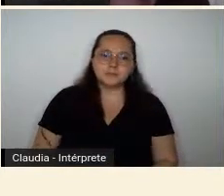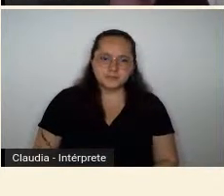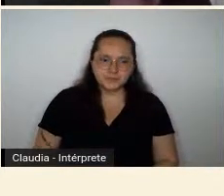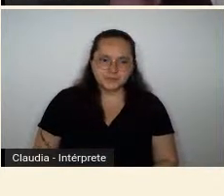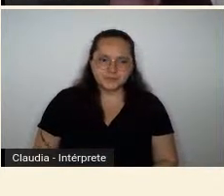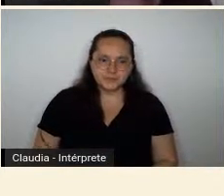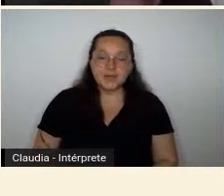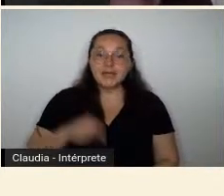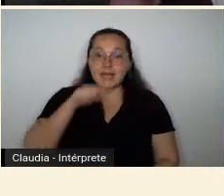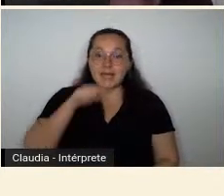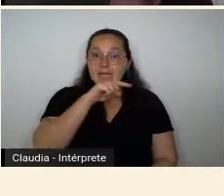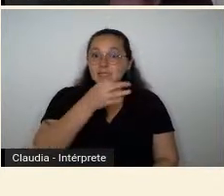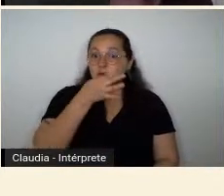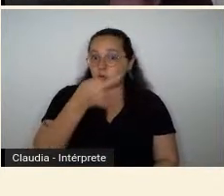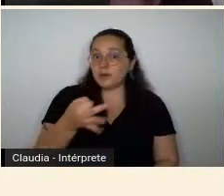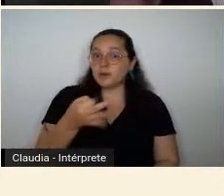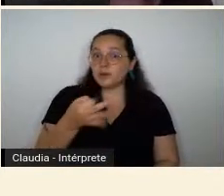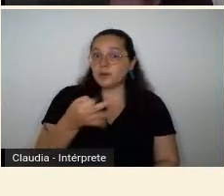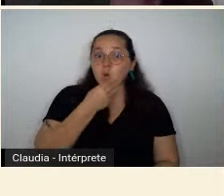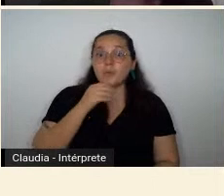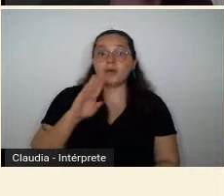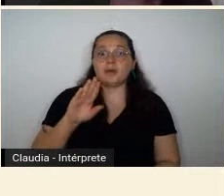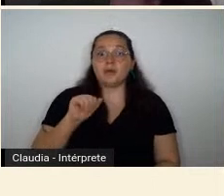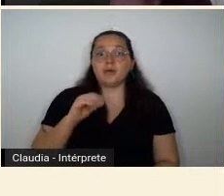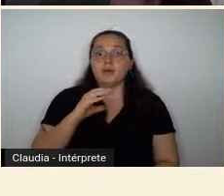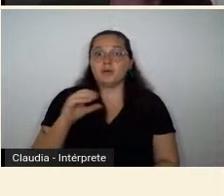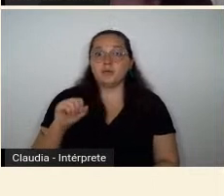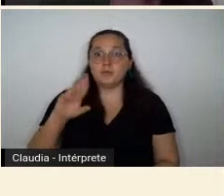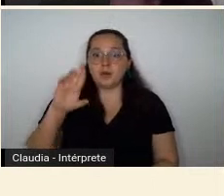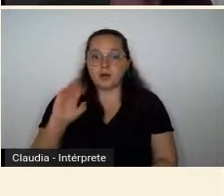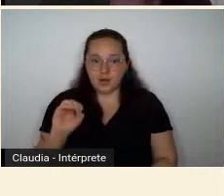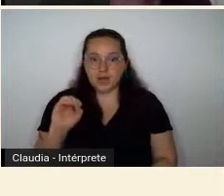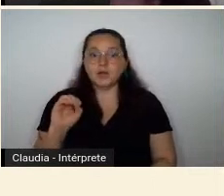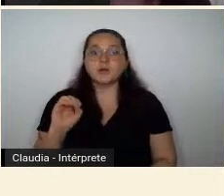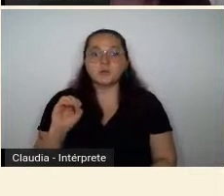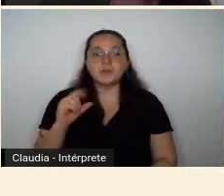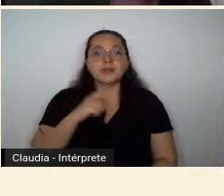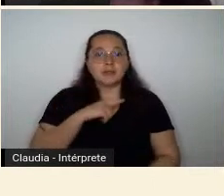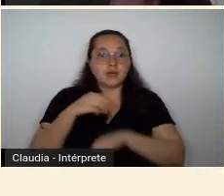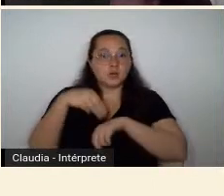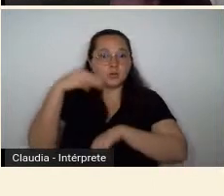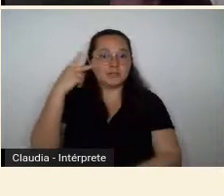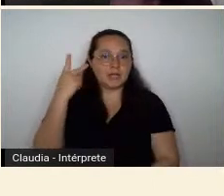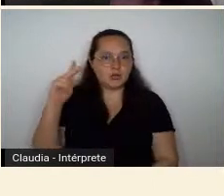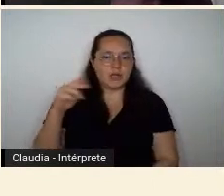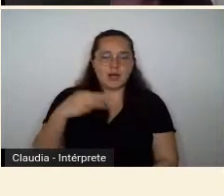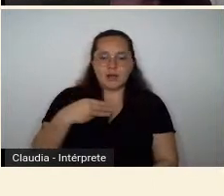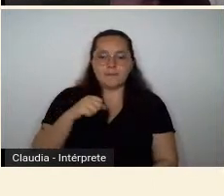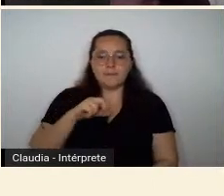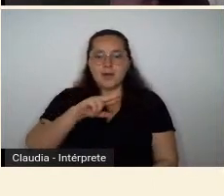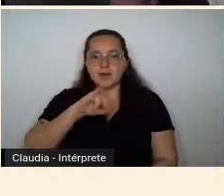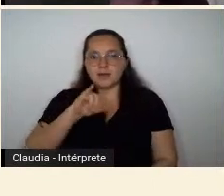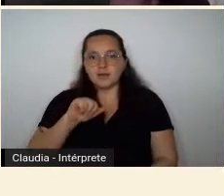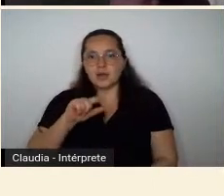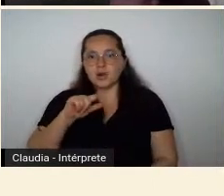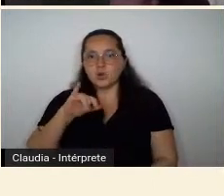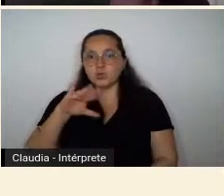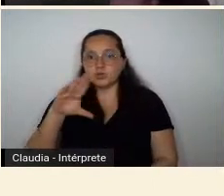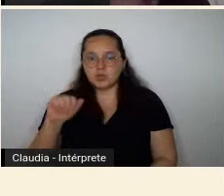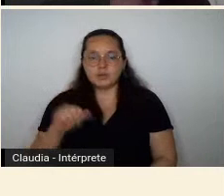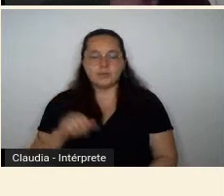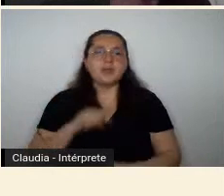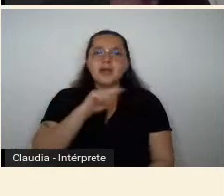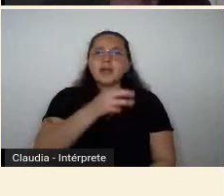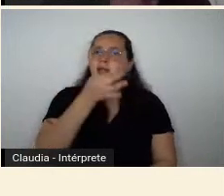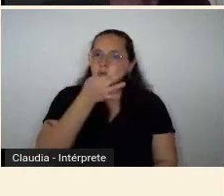esse comentário do Giuseppe Bacaro, para a professora Maria Lúcia Bueno, que está no mestrado dela, ele contando que ele fez uma exposição do